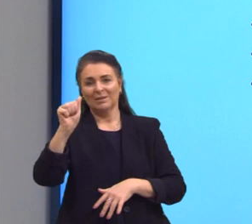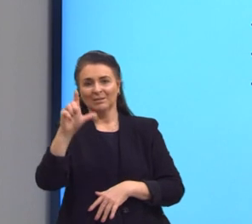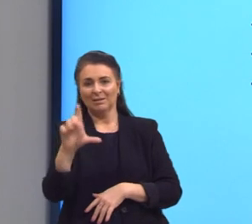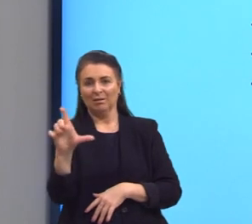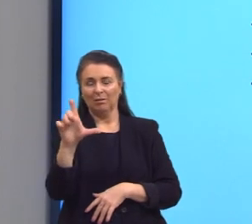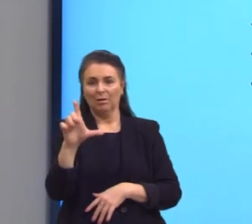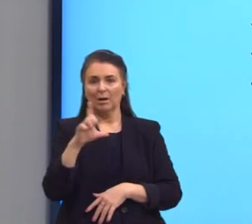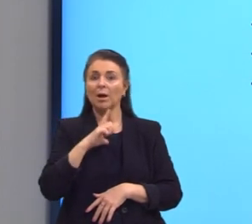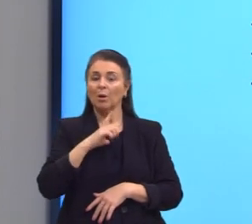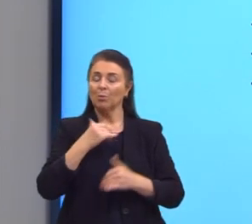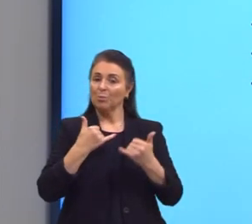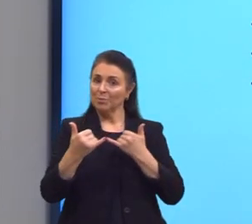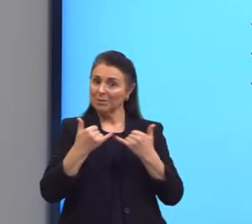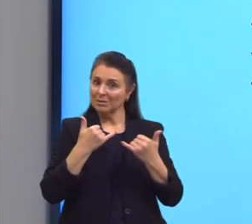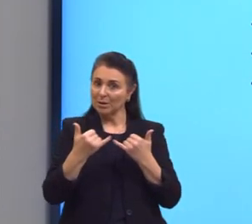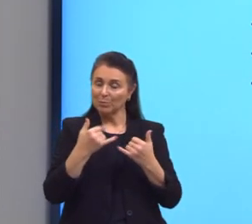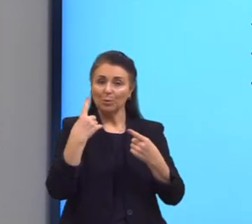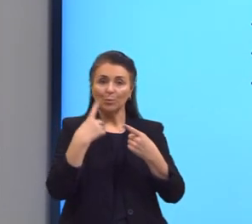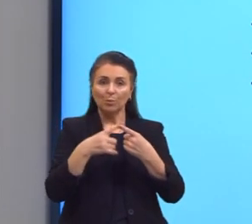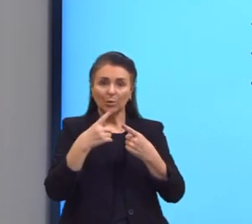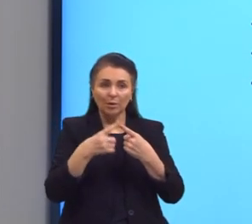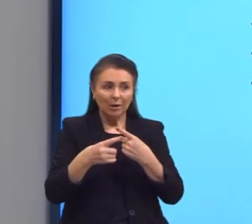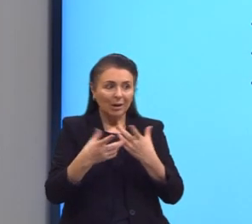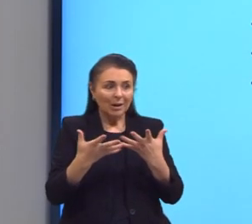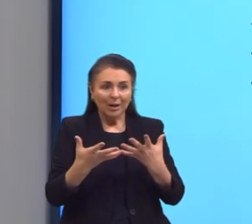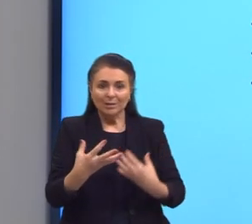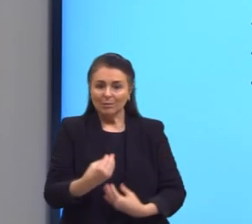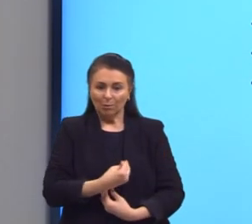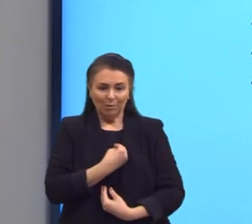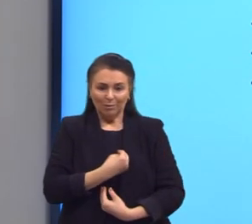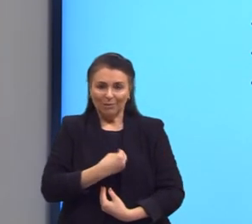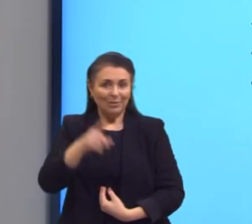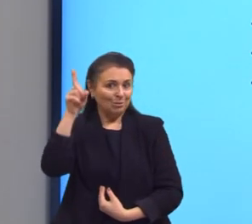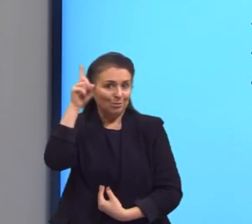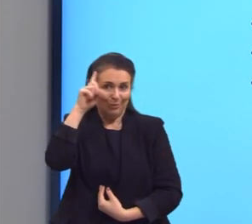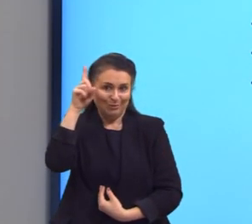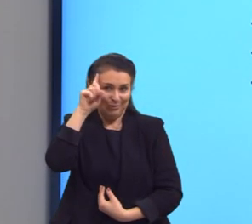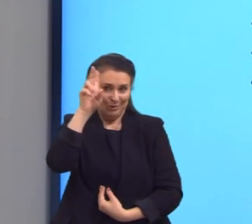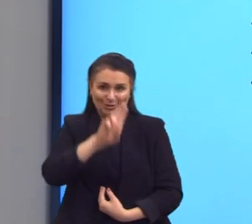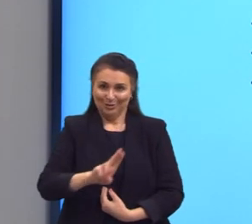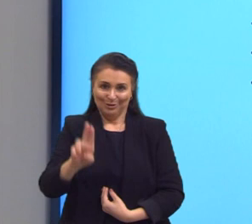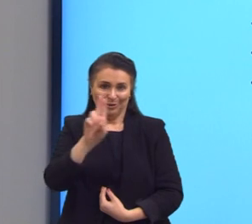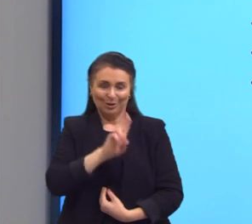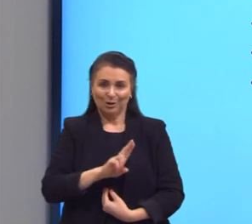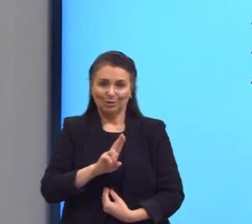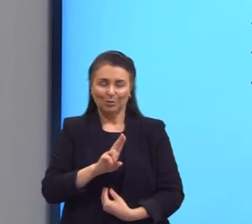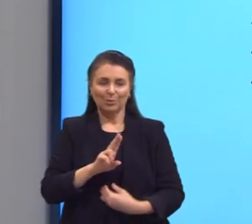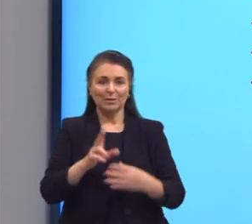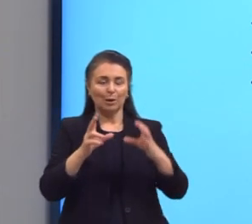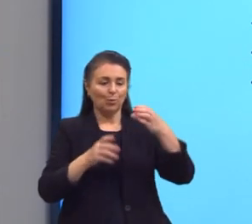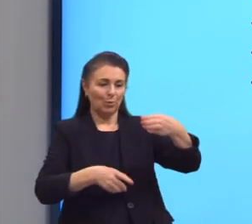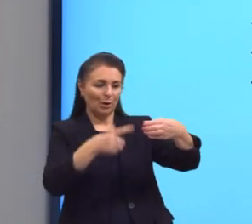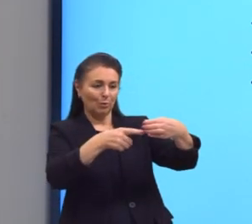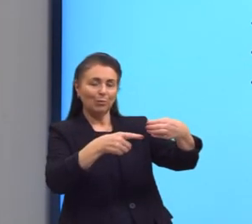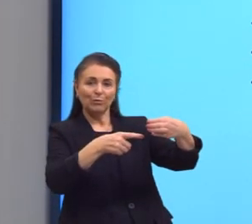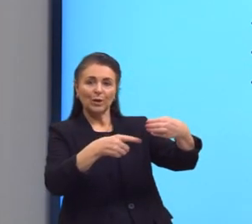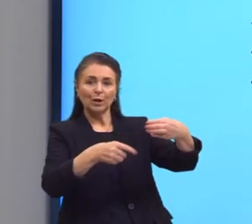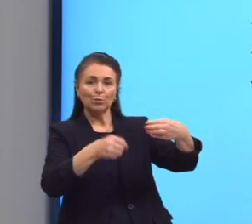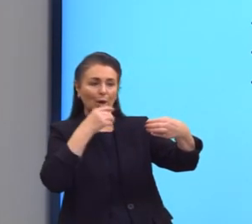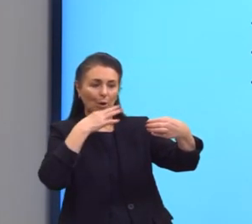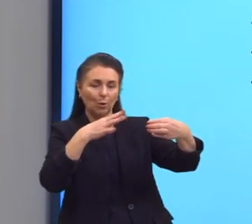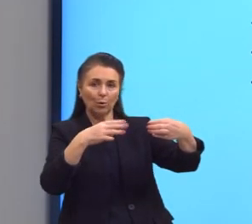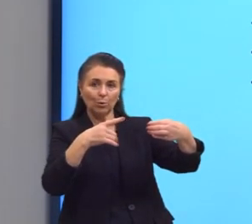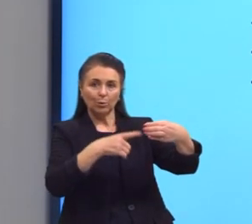exemplo de um colóide. Porque eles estão muito presentes no nosso cotidiano. Como um vidro colorido, que é um sol sólido.